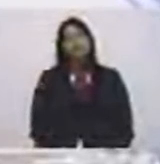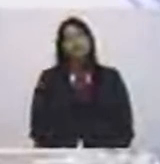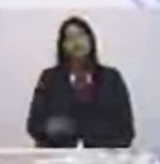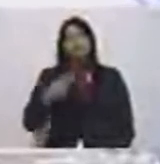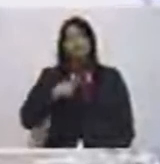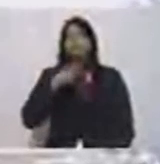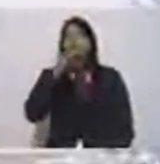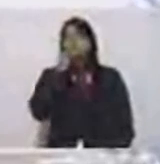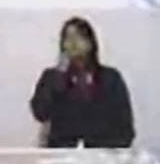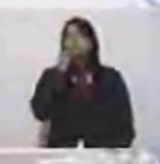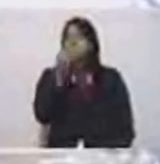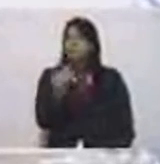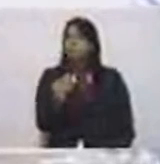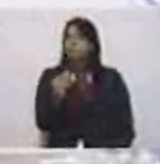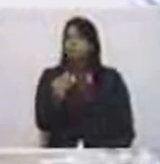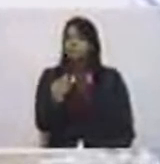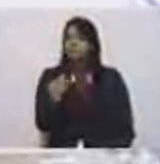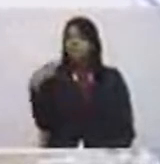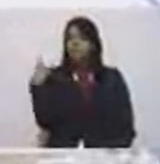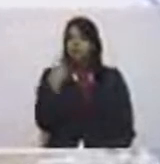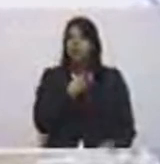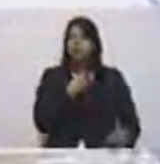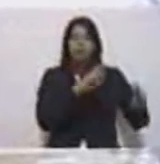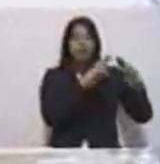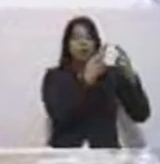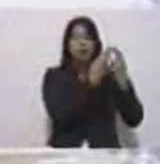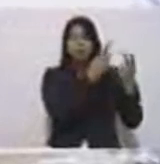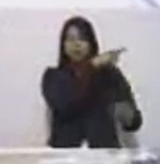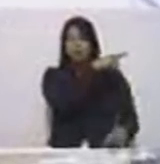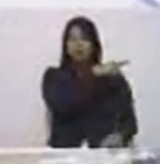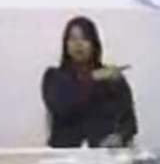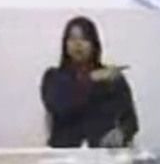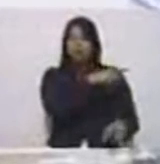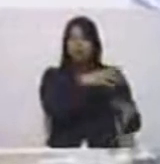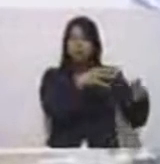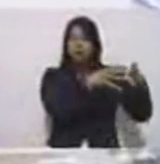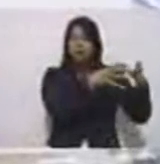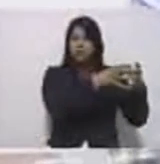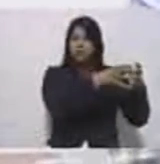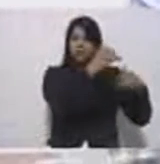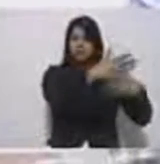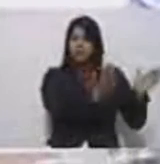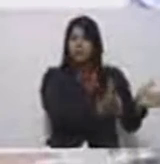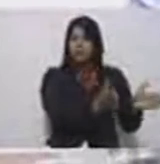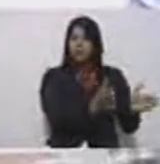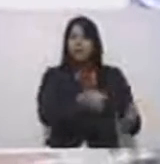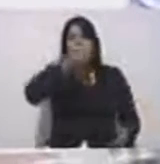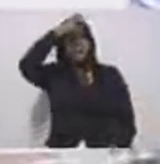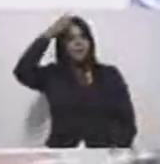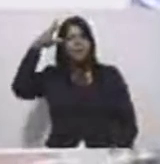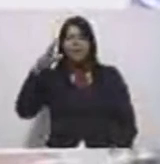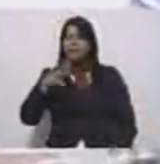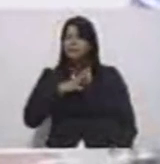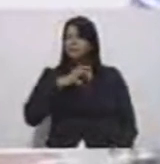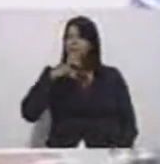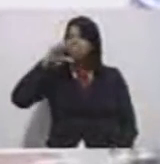dizia, na nossa sala, que o senhor prefeito municipal foi o maior derrotado nas eleições de